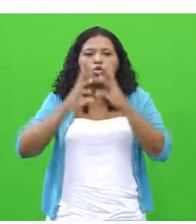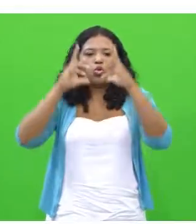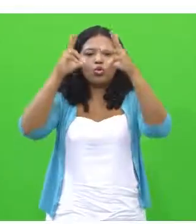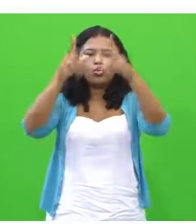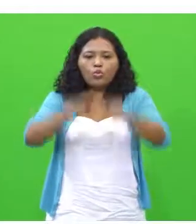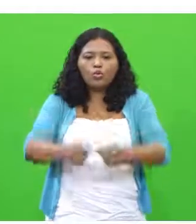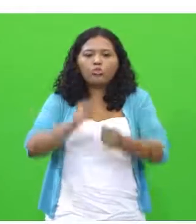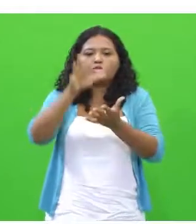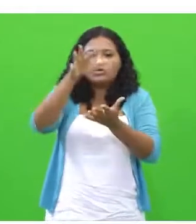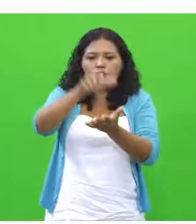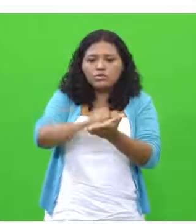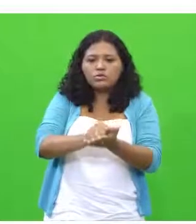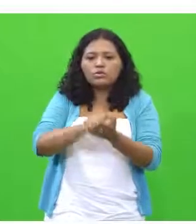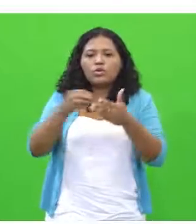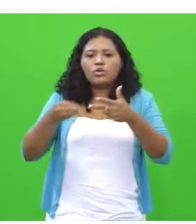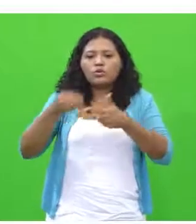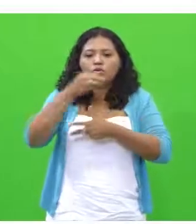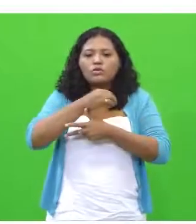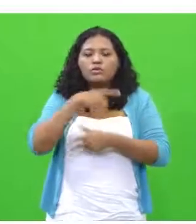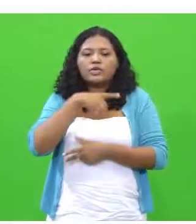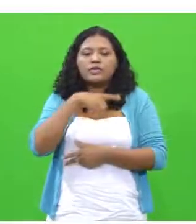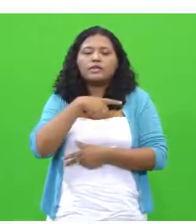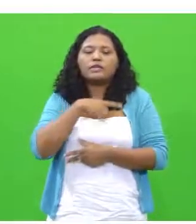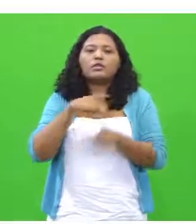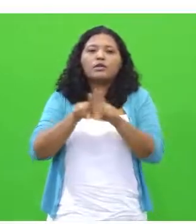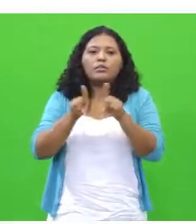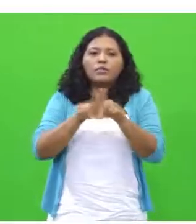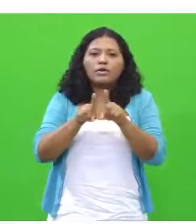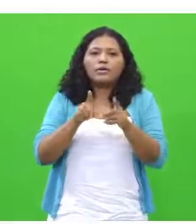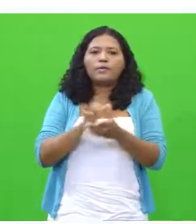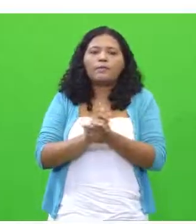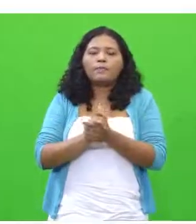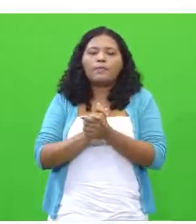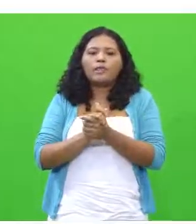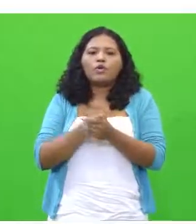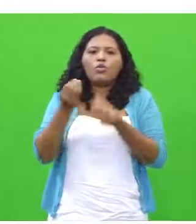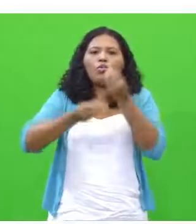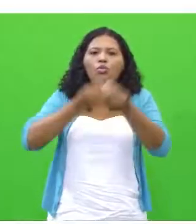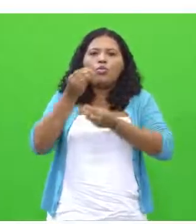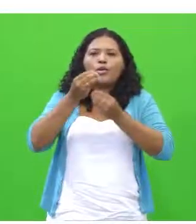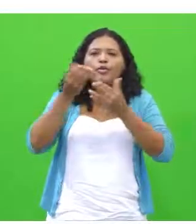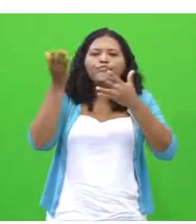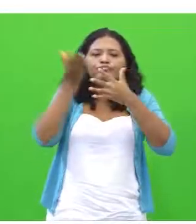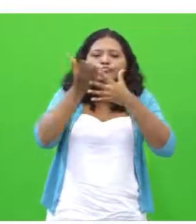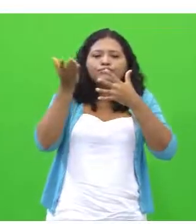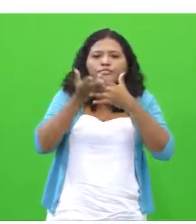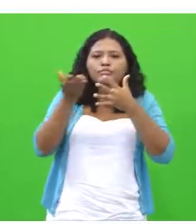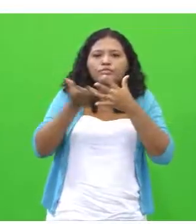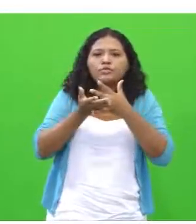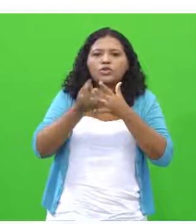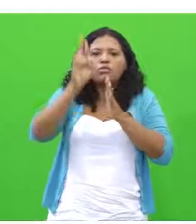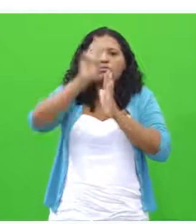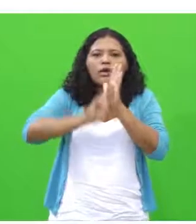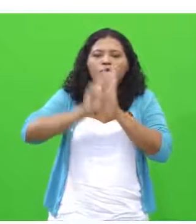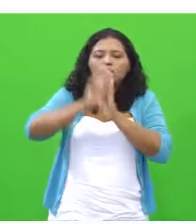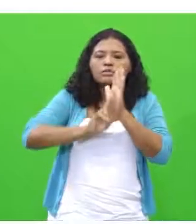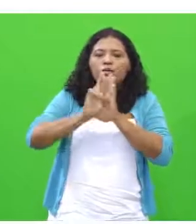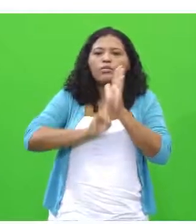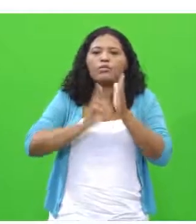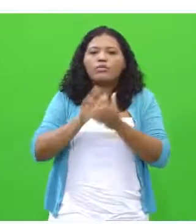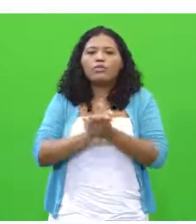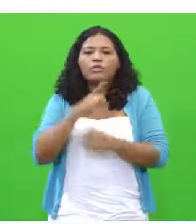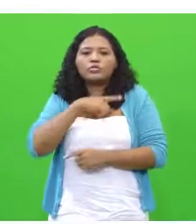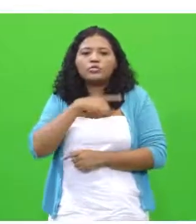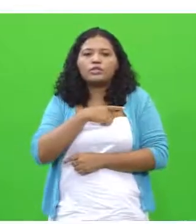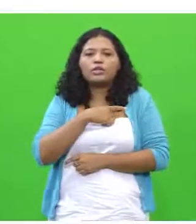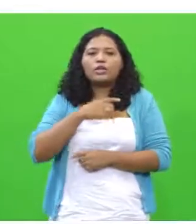ter a questão de como é que ficou dividido a questão das notas da redação. Então, vamos ter